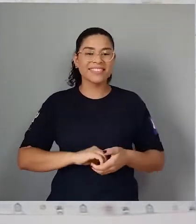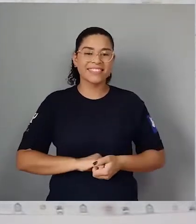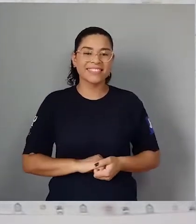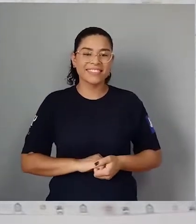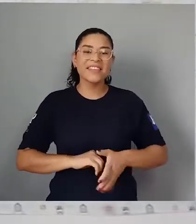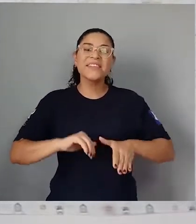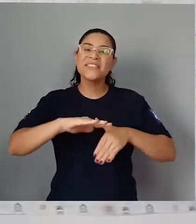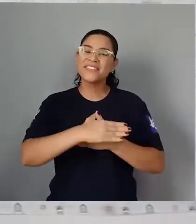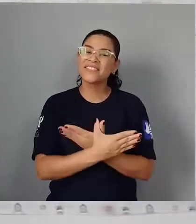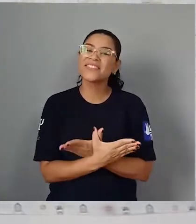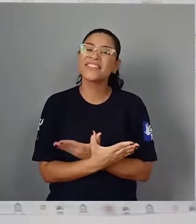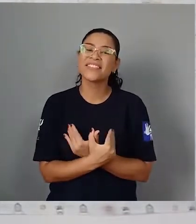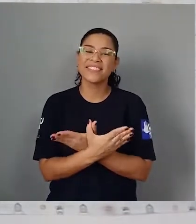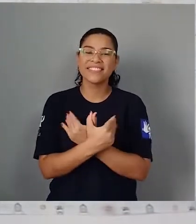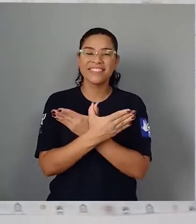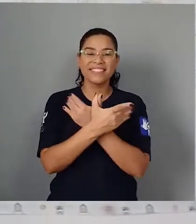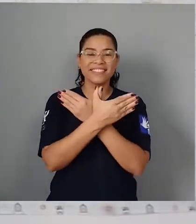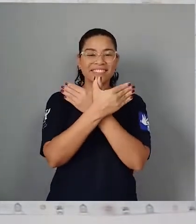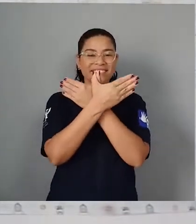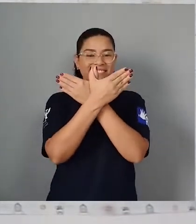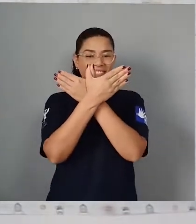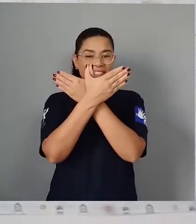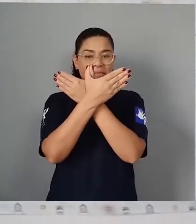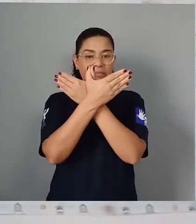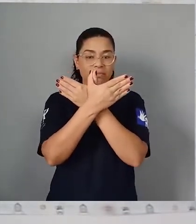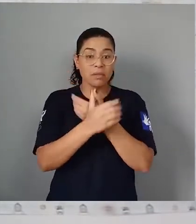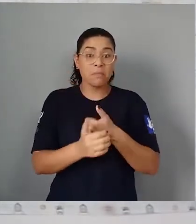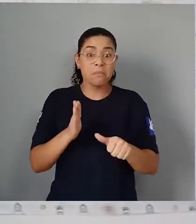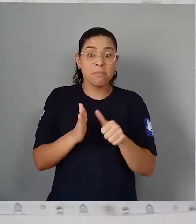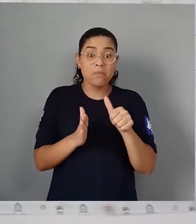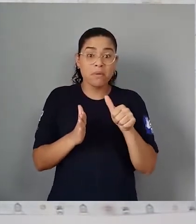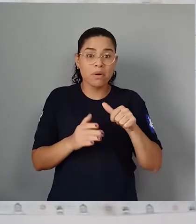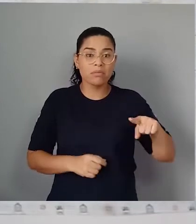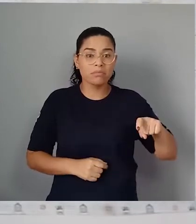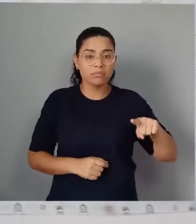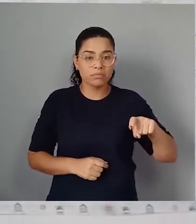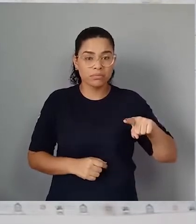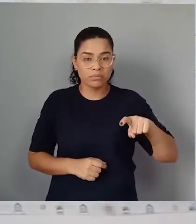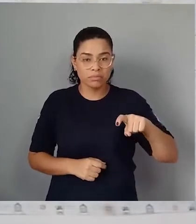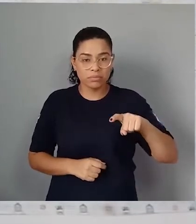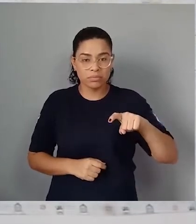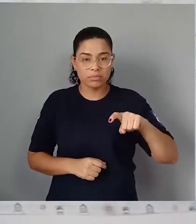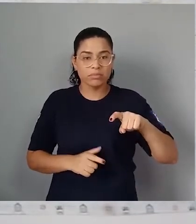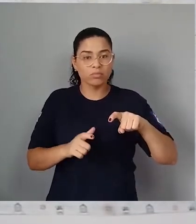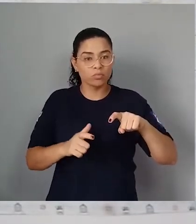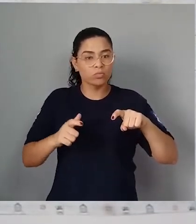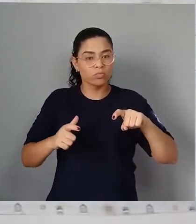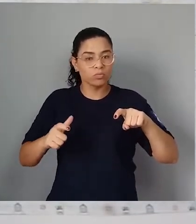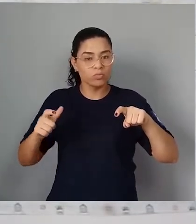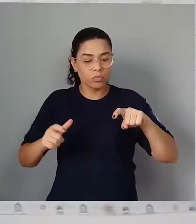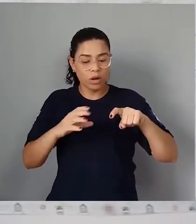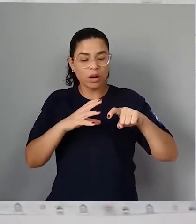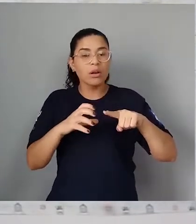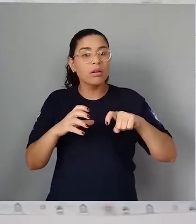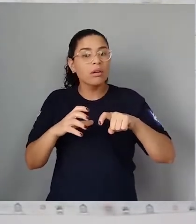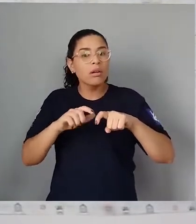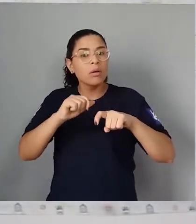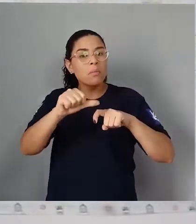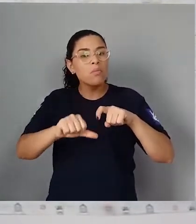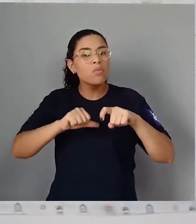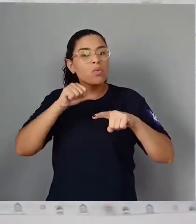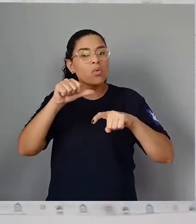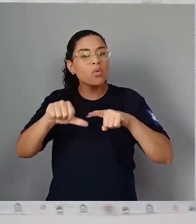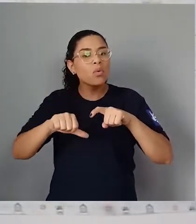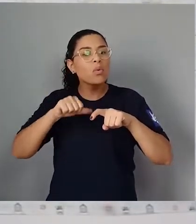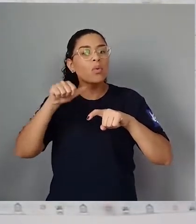A borboleta Que nasce como lagarta Vai crescendo Sua pele vai caindo Cria novas